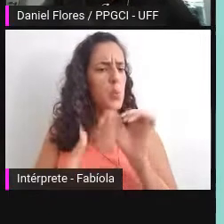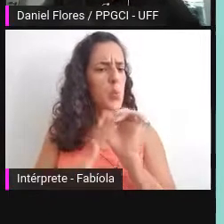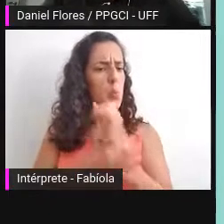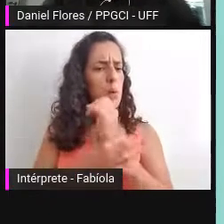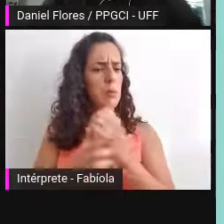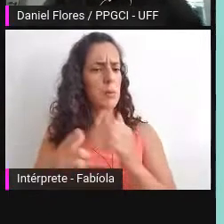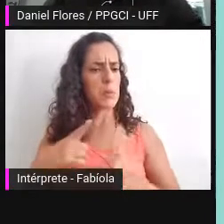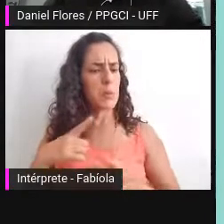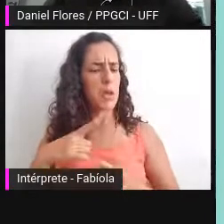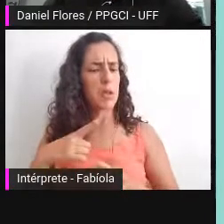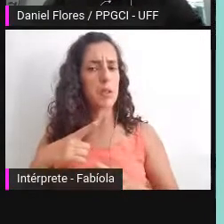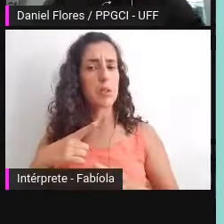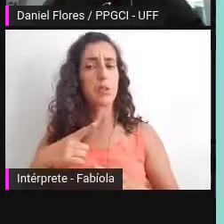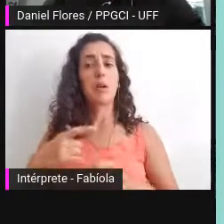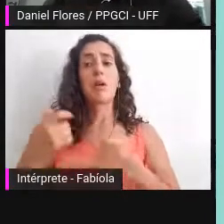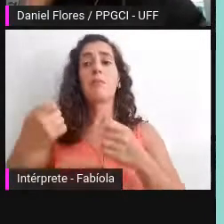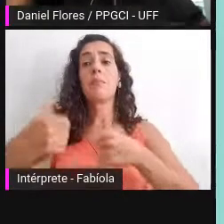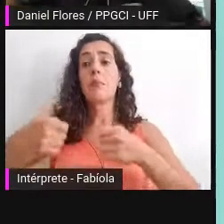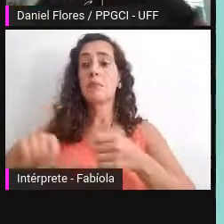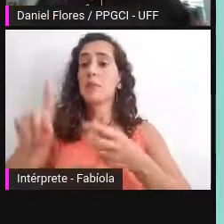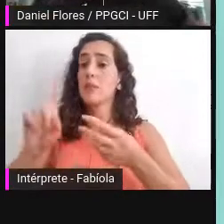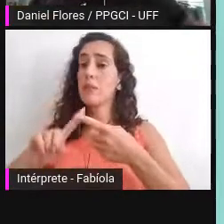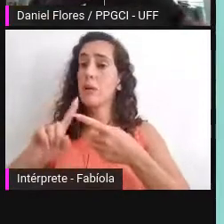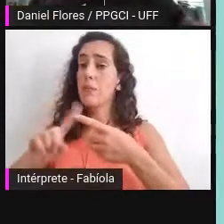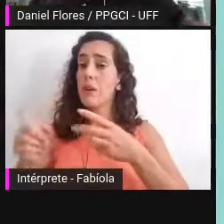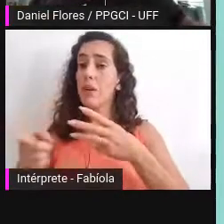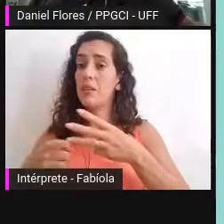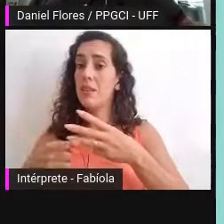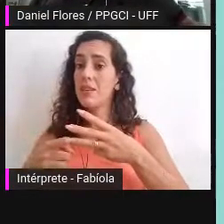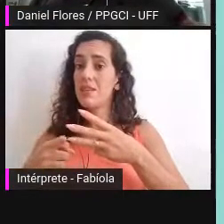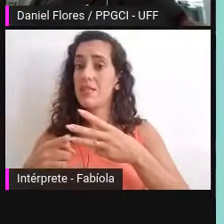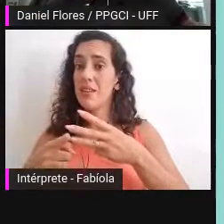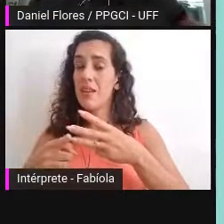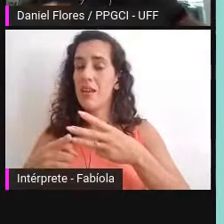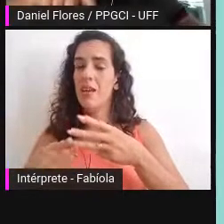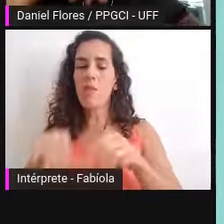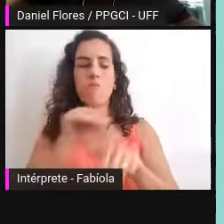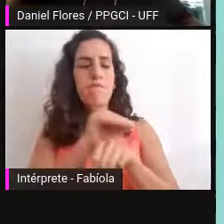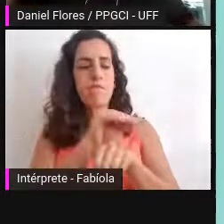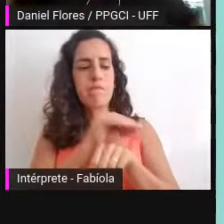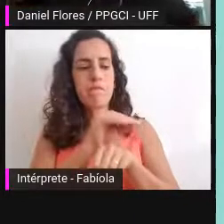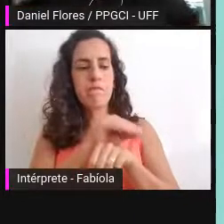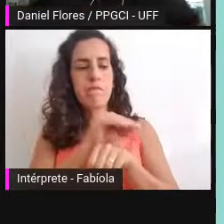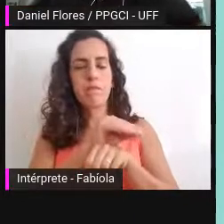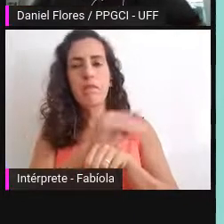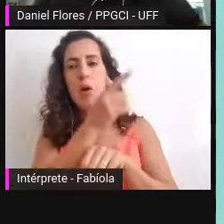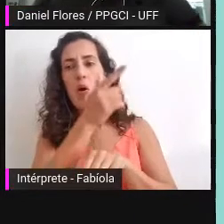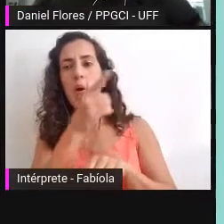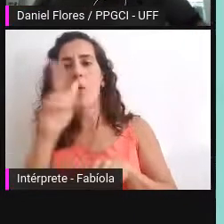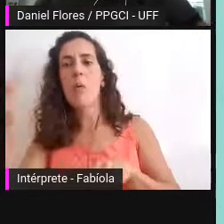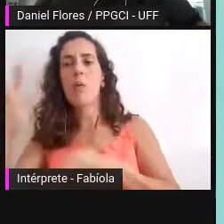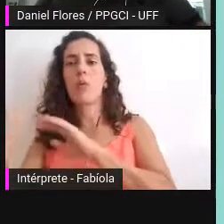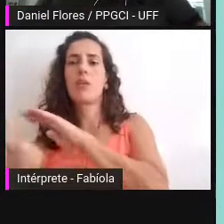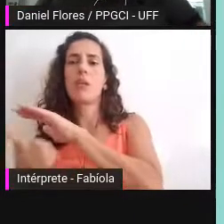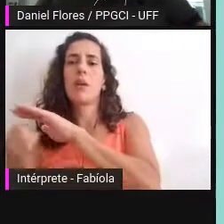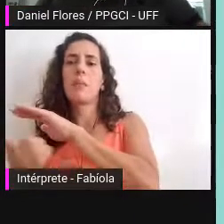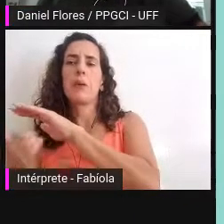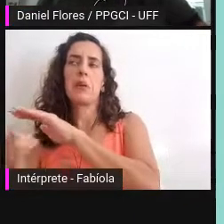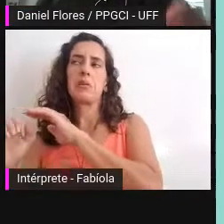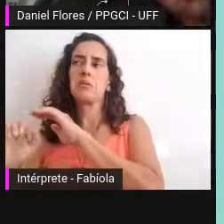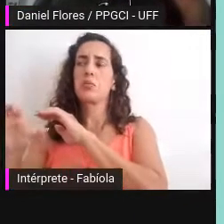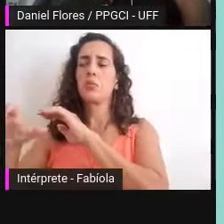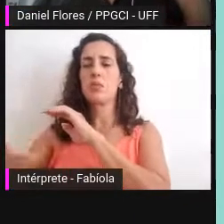será também auditada e certificada por uma outra instituição